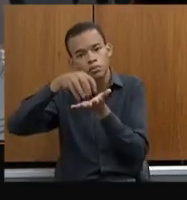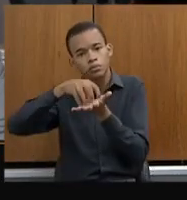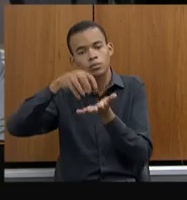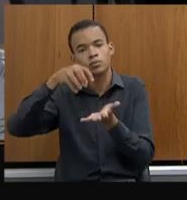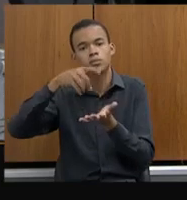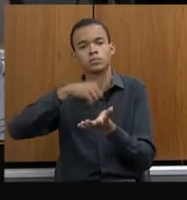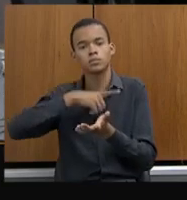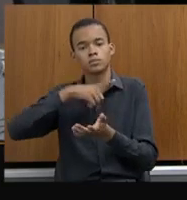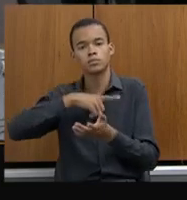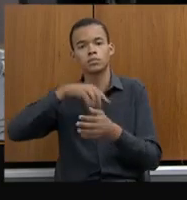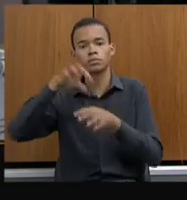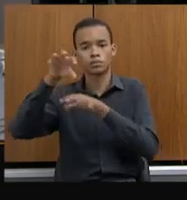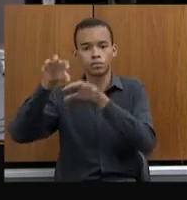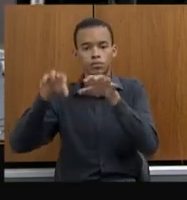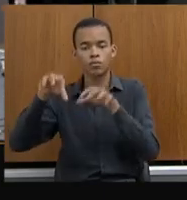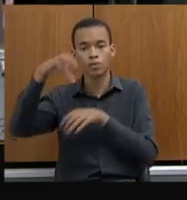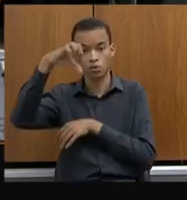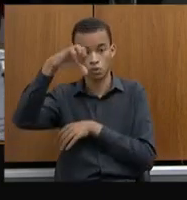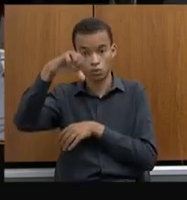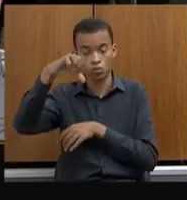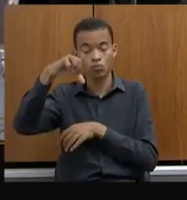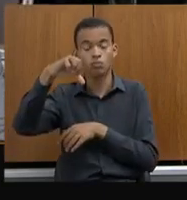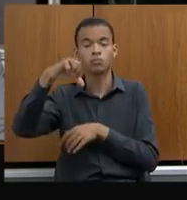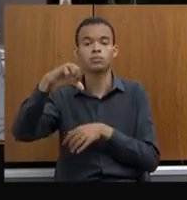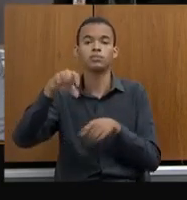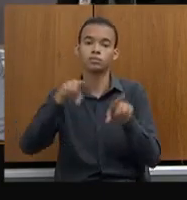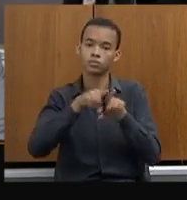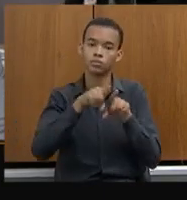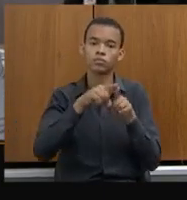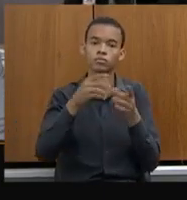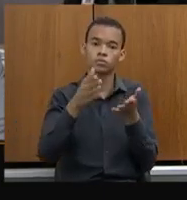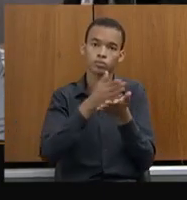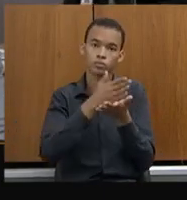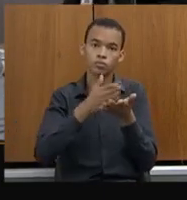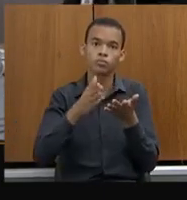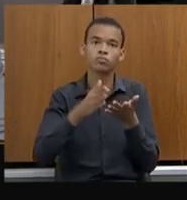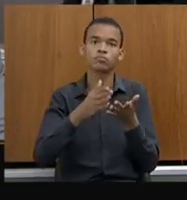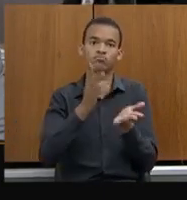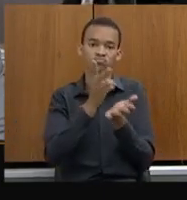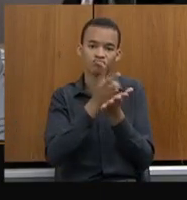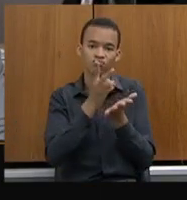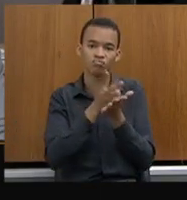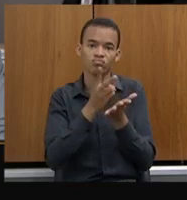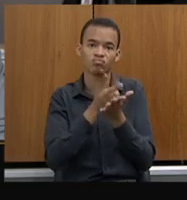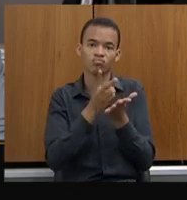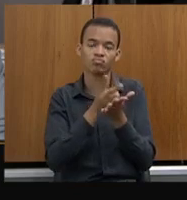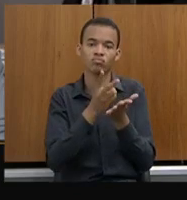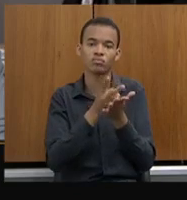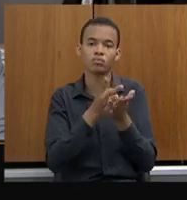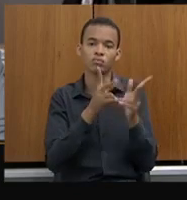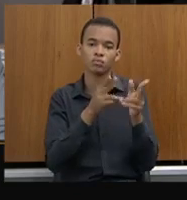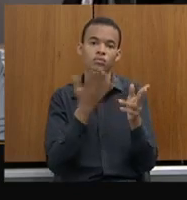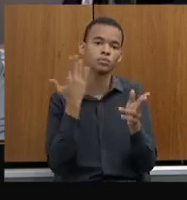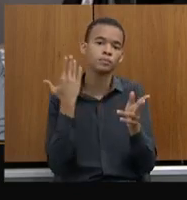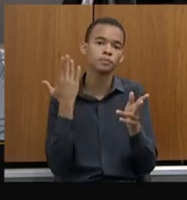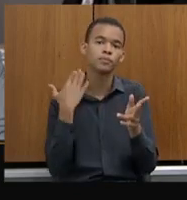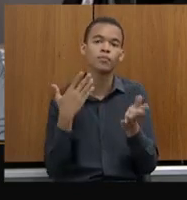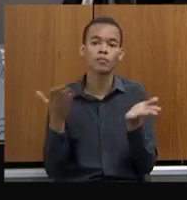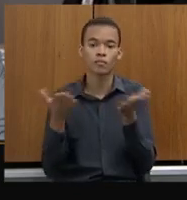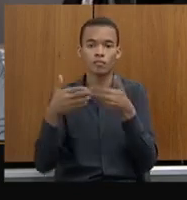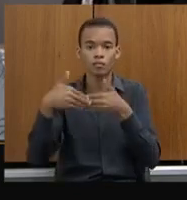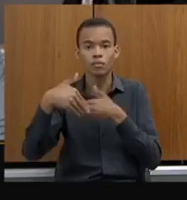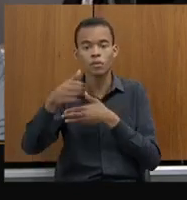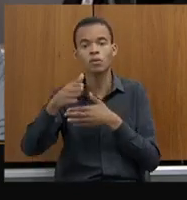unidades com o plantão tradicional ainda, pode seguir, estamos agora com processos